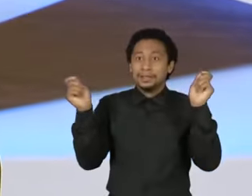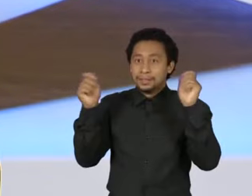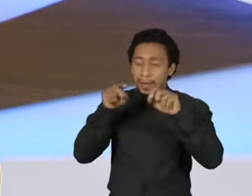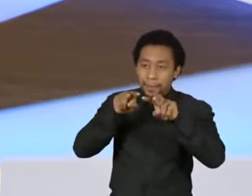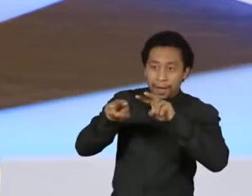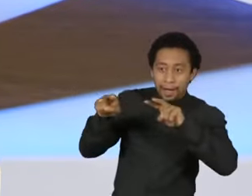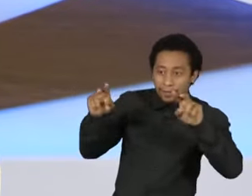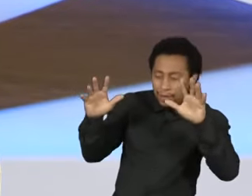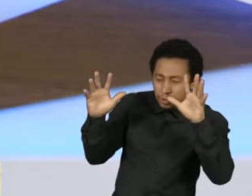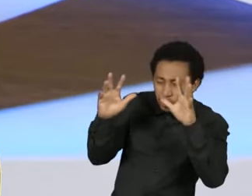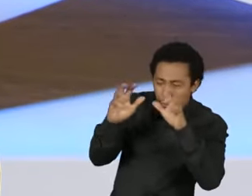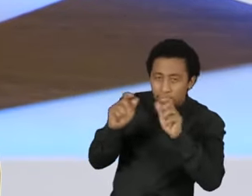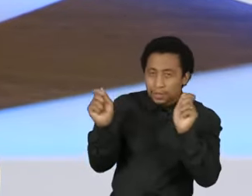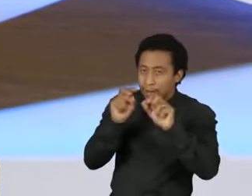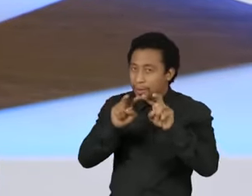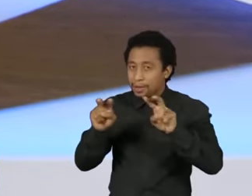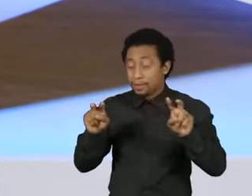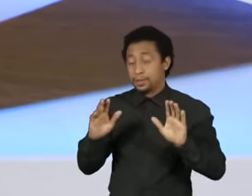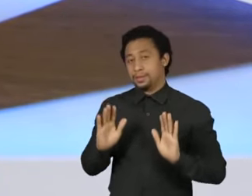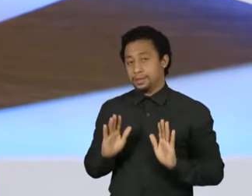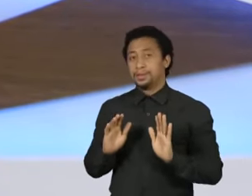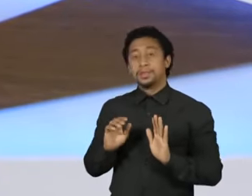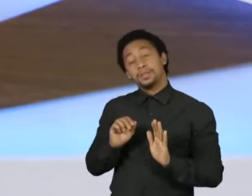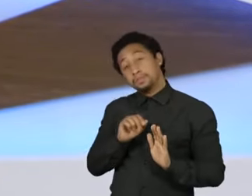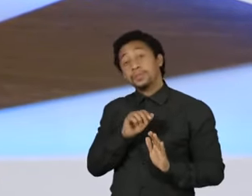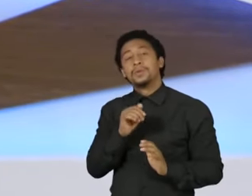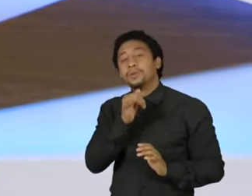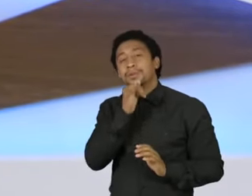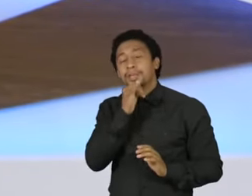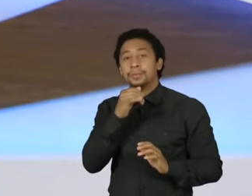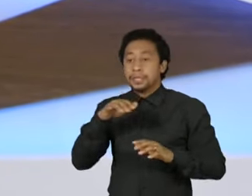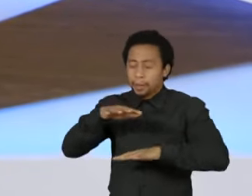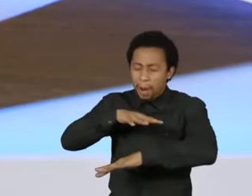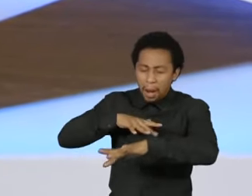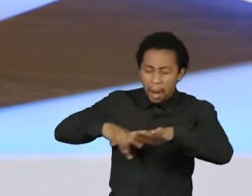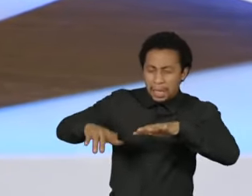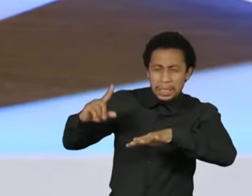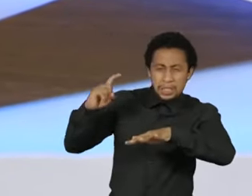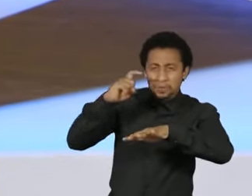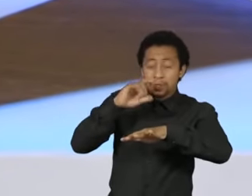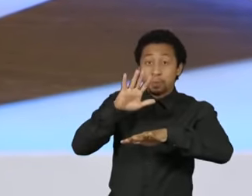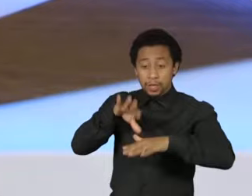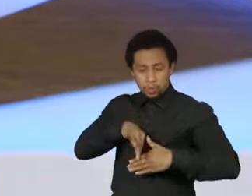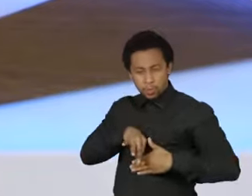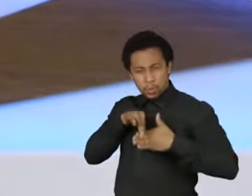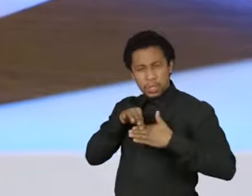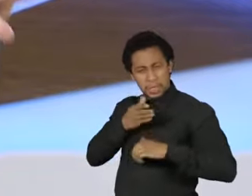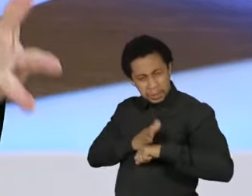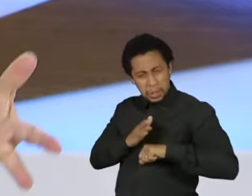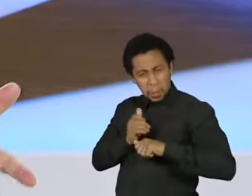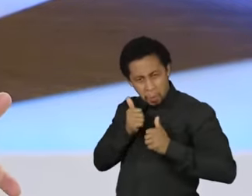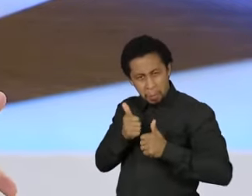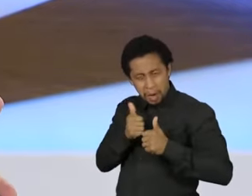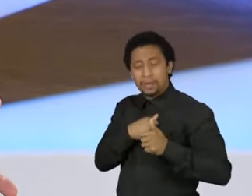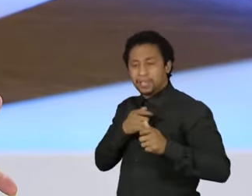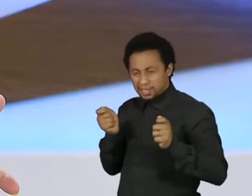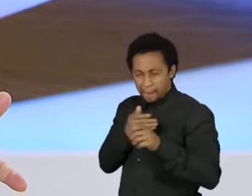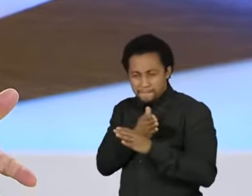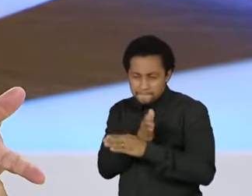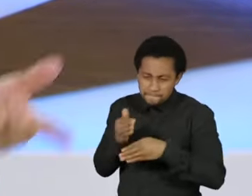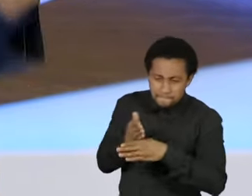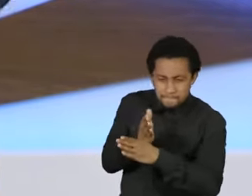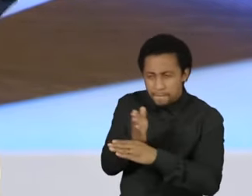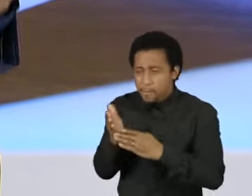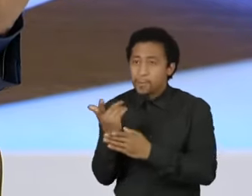gente direciona para uma organização política de melhor qualidade no nosso país. O problema é que os incentivos estão trocados.